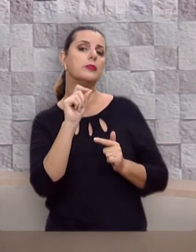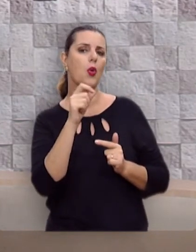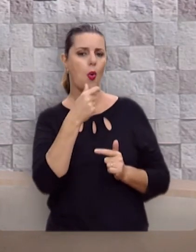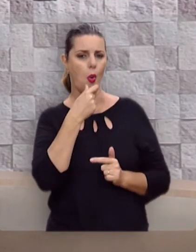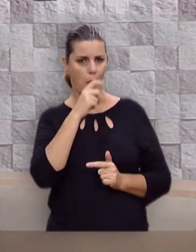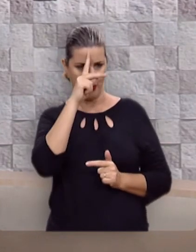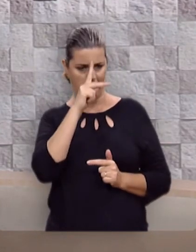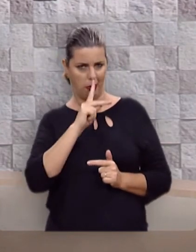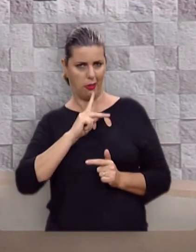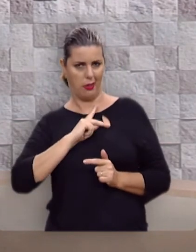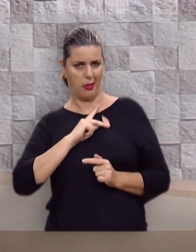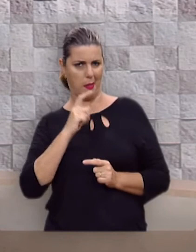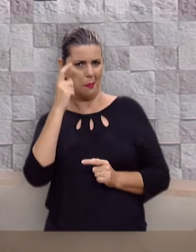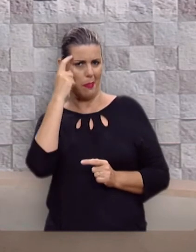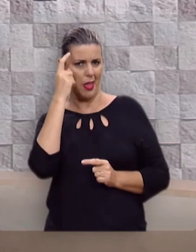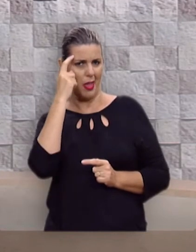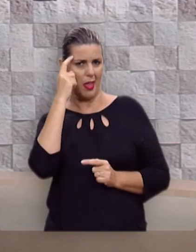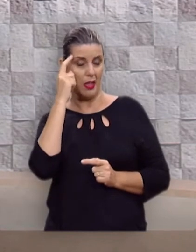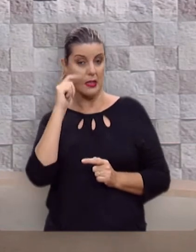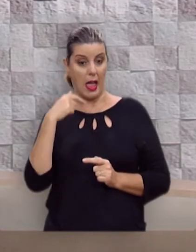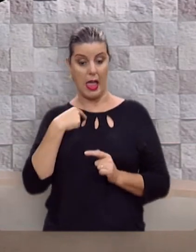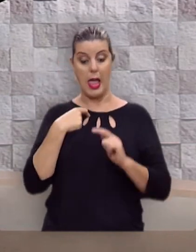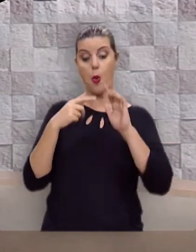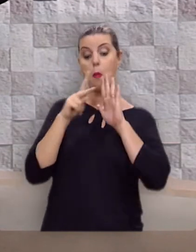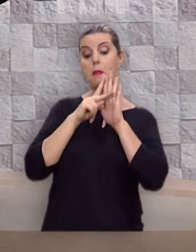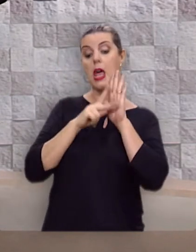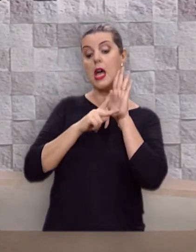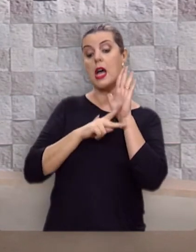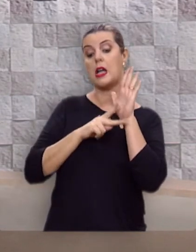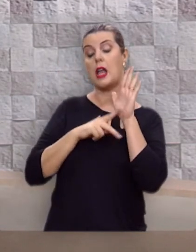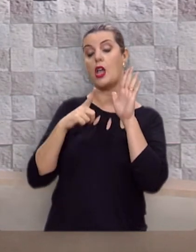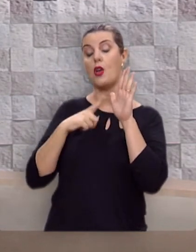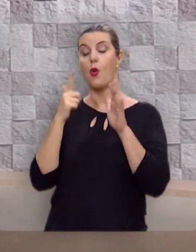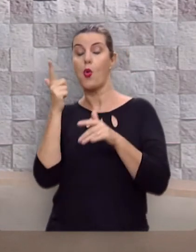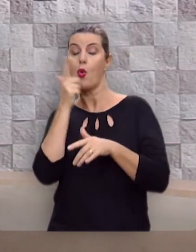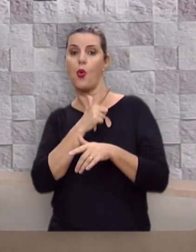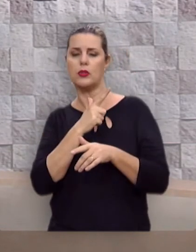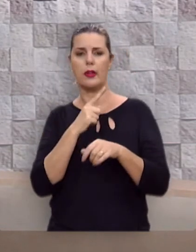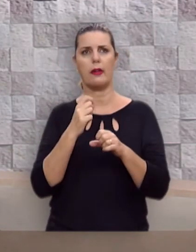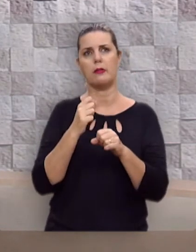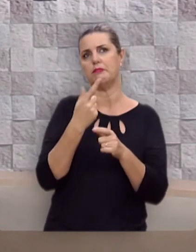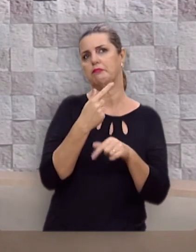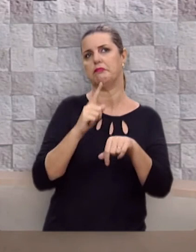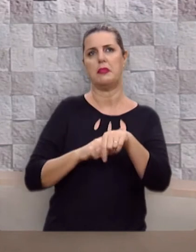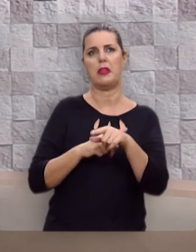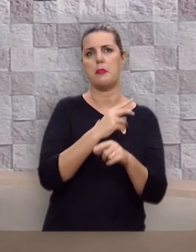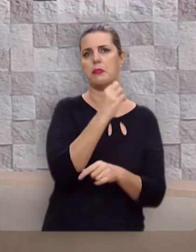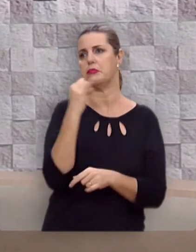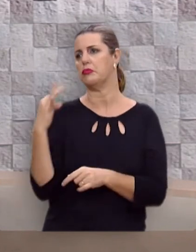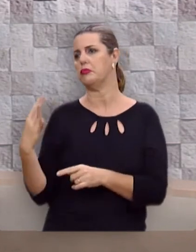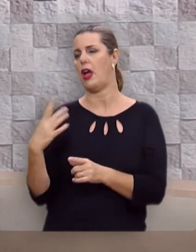quando o homem pensa que ao planejar, eu vou passar tanto tempo na cidade tal,